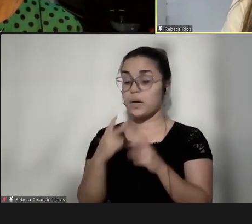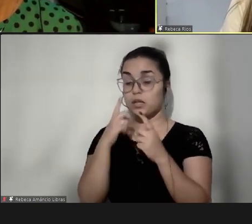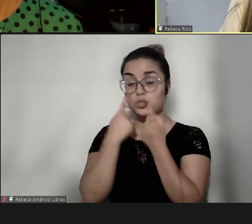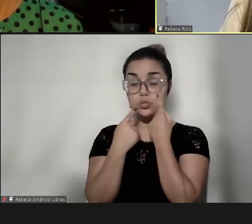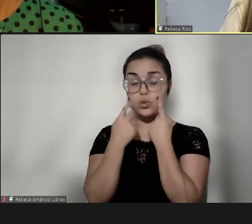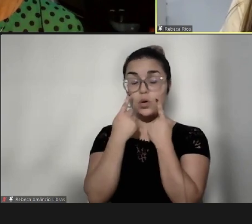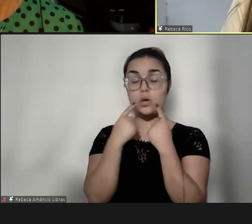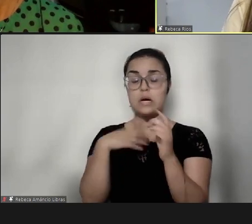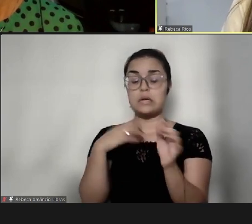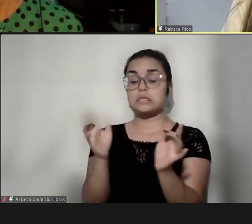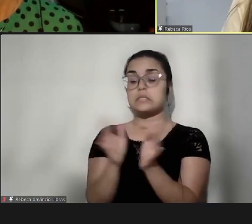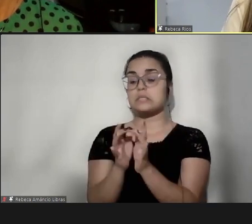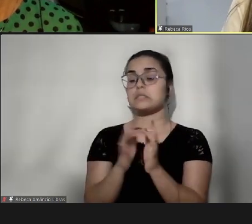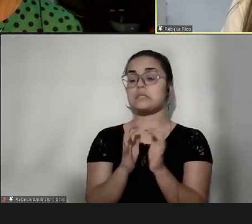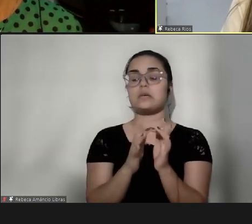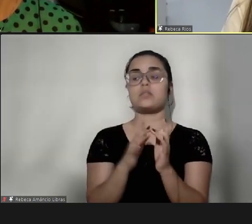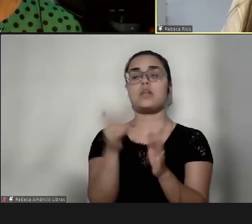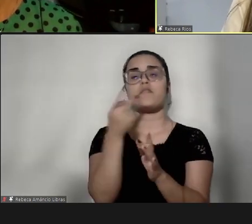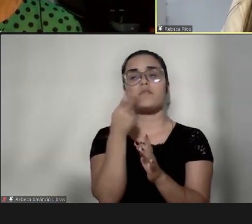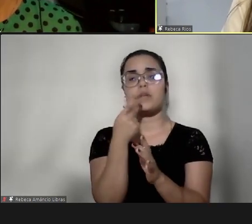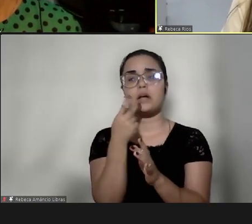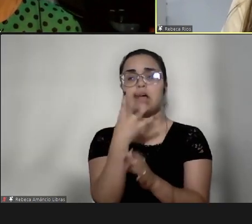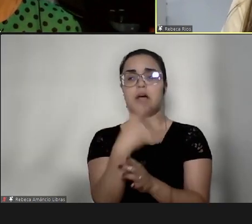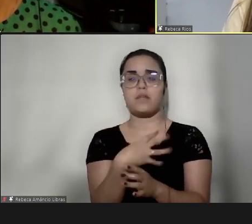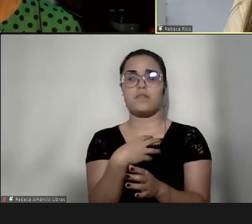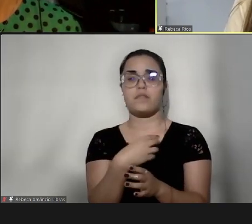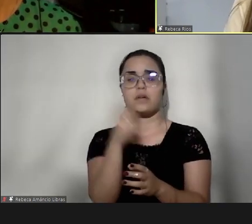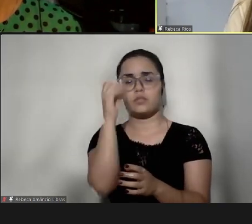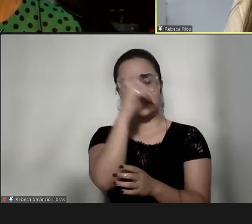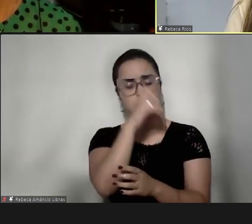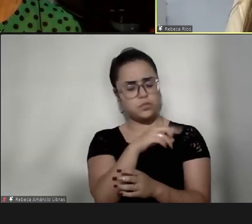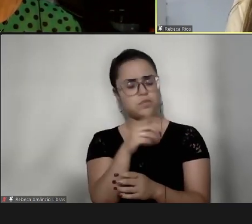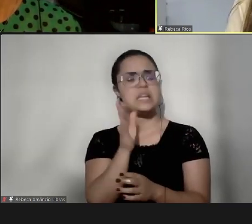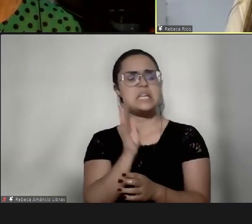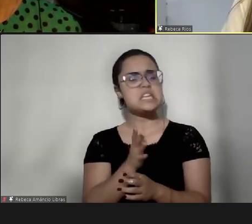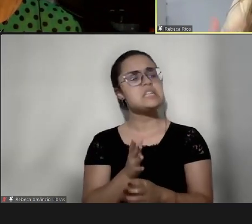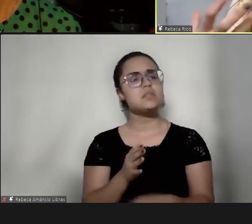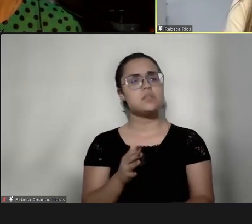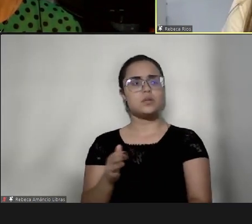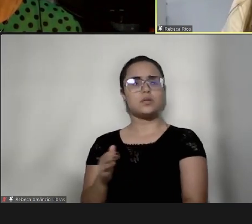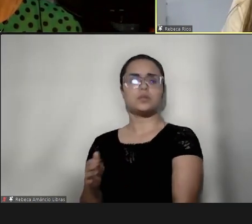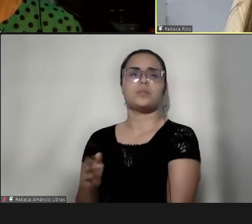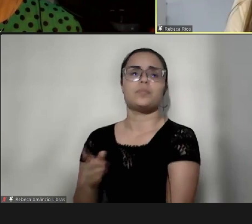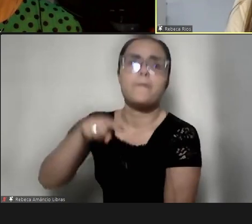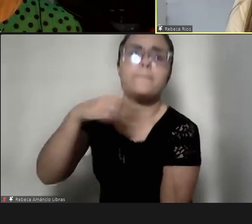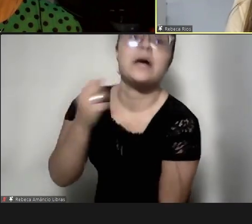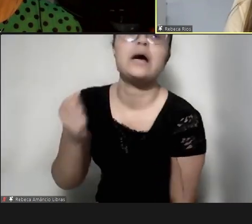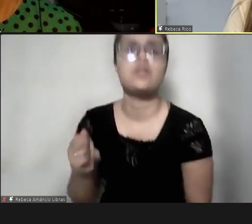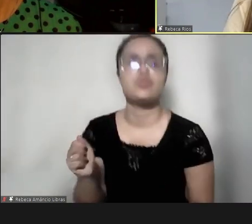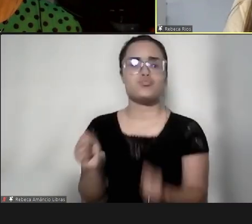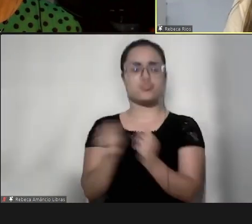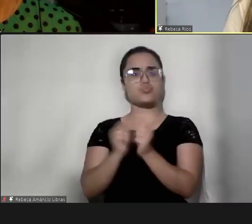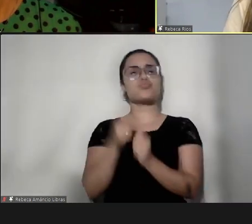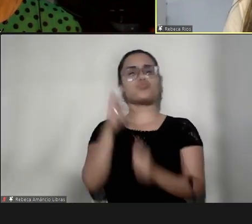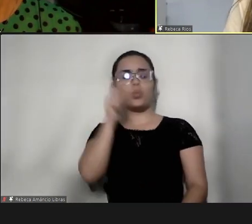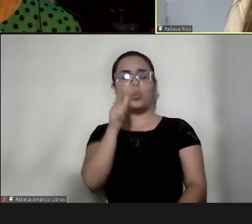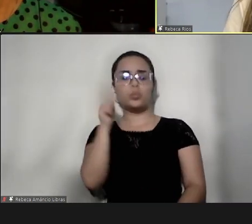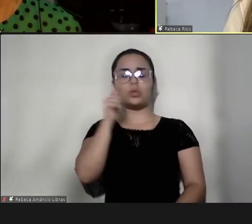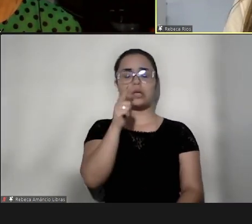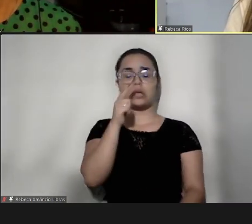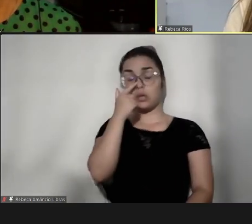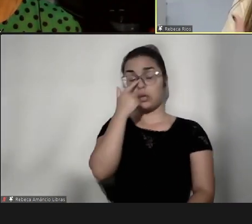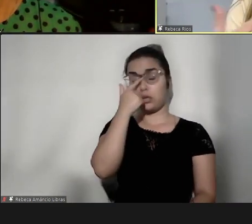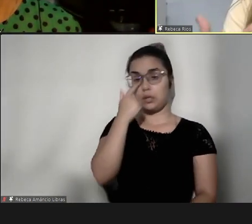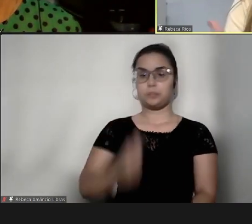se conectar, e falar para ele, filho, está difícil, difícil, né, mas a gente vai conseguir juntos, eu tinha